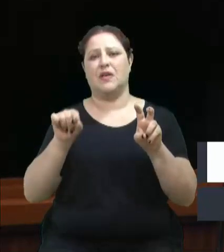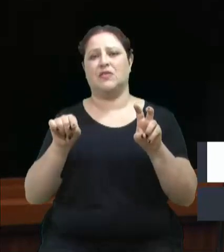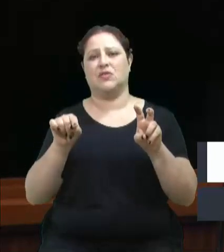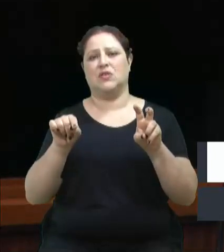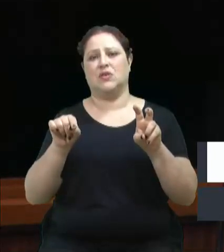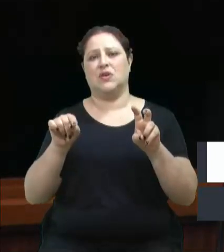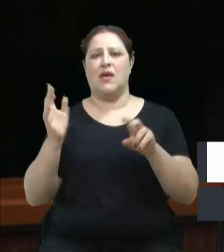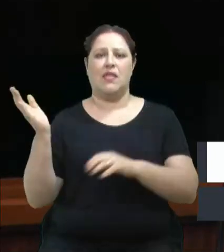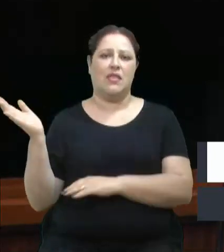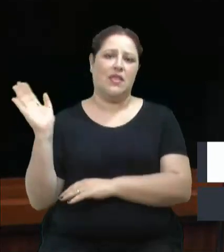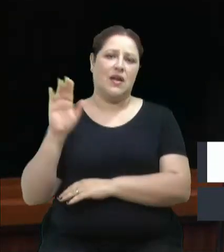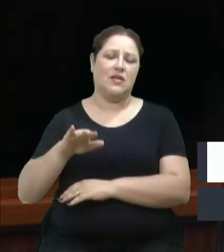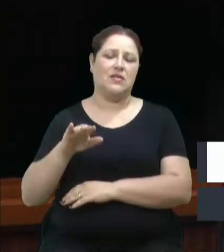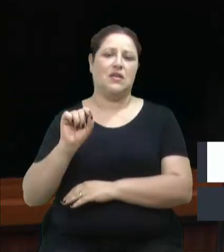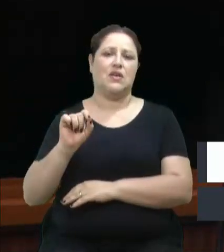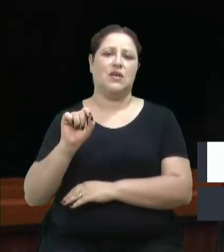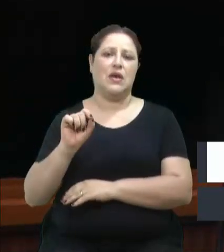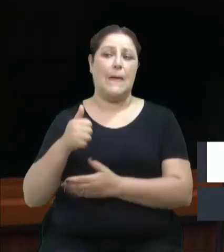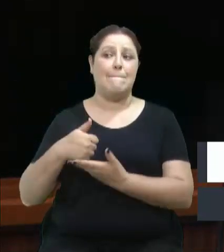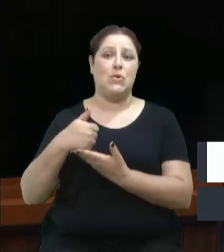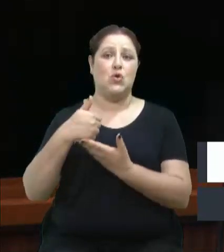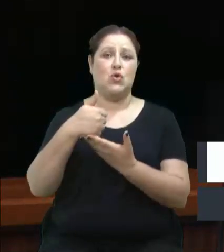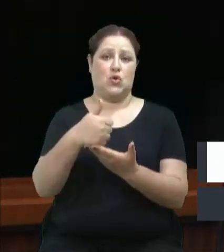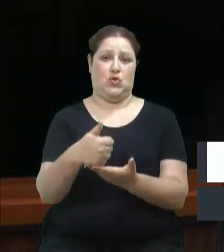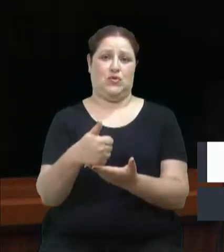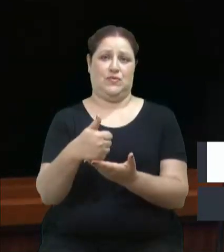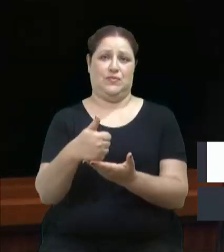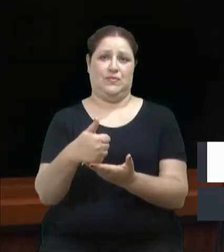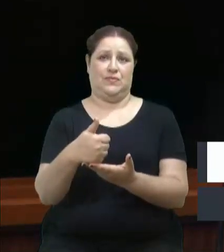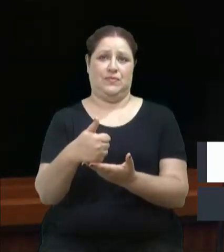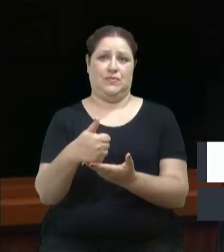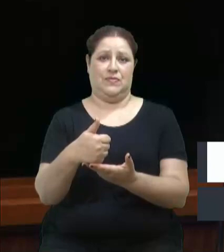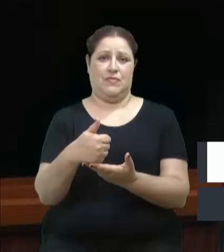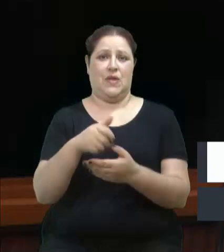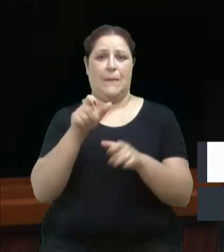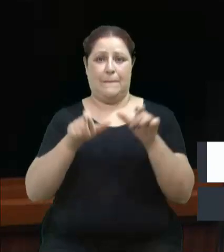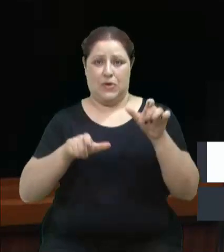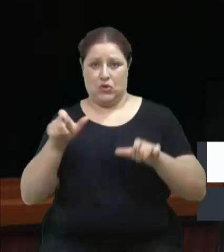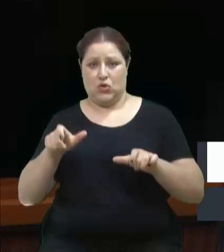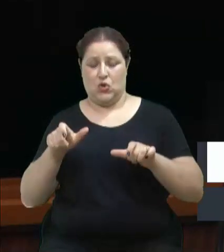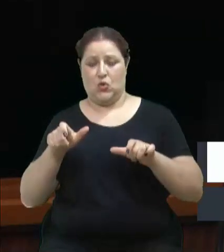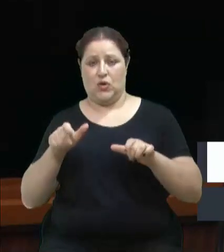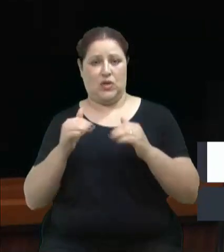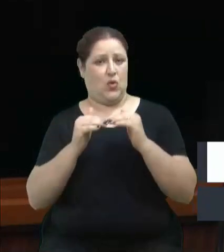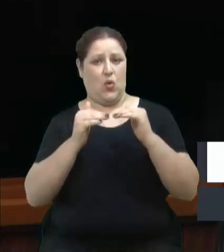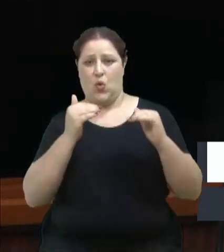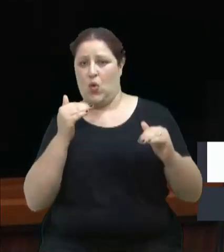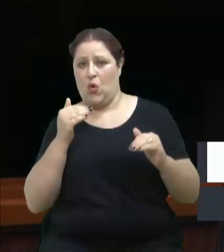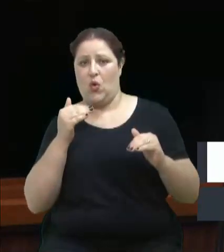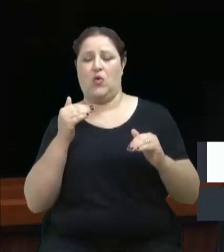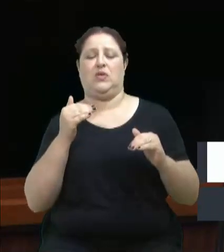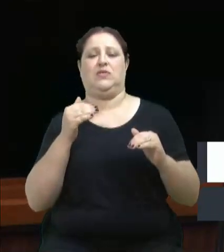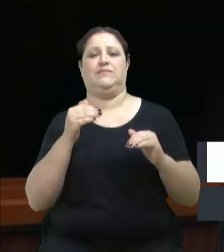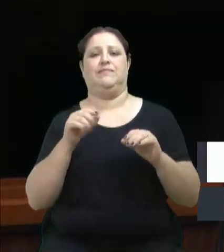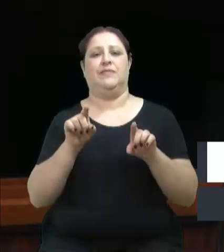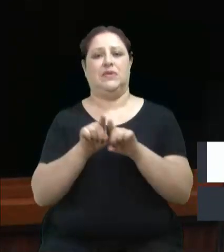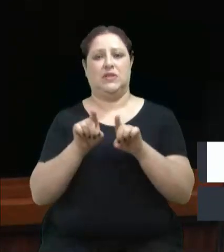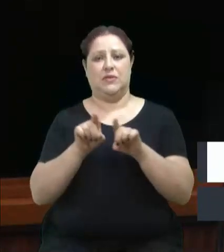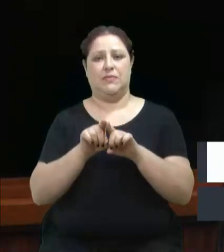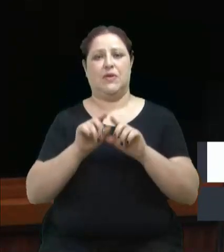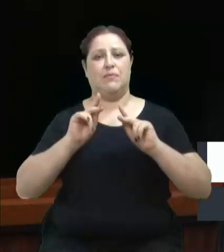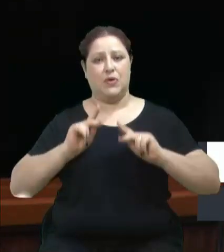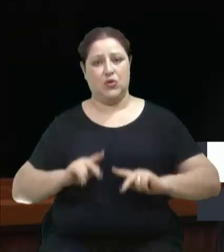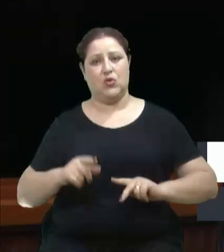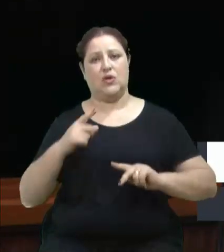para trazer apoio a quem discorda disso, a quem está do lado dos